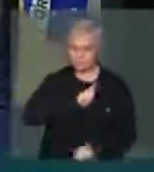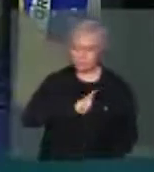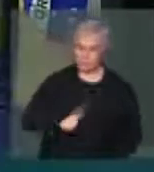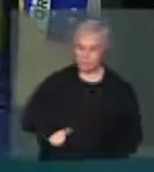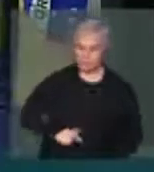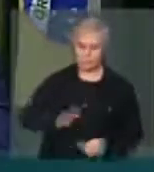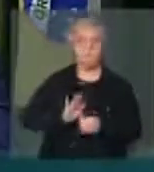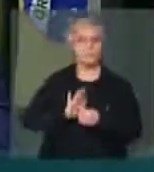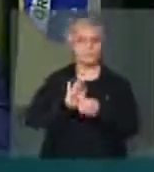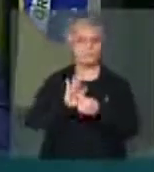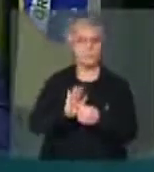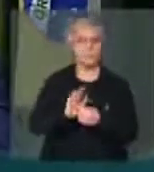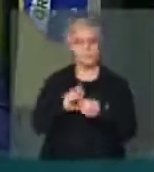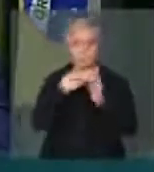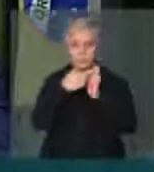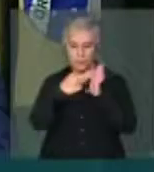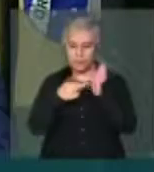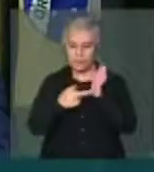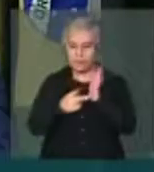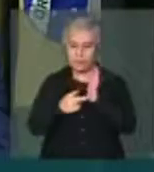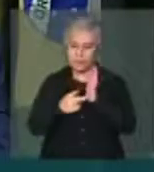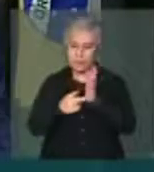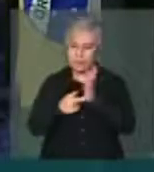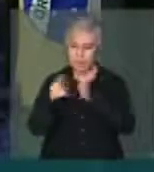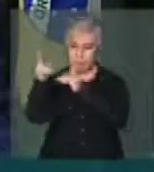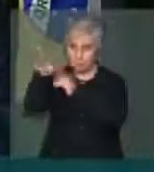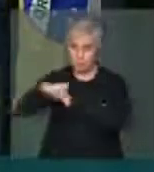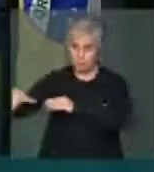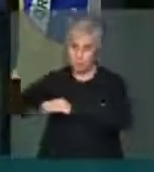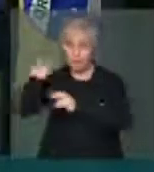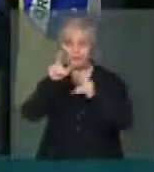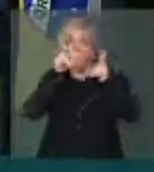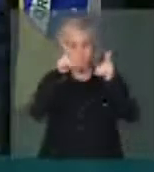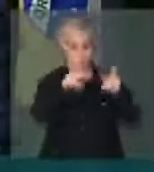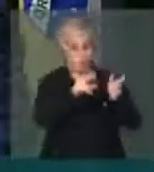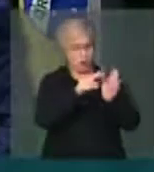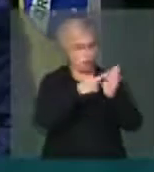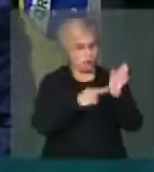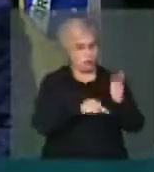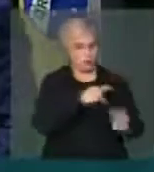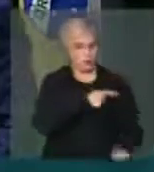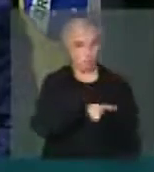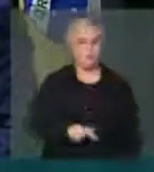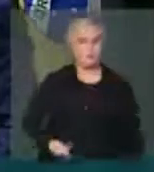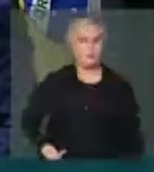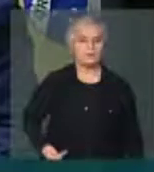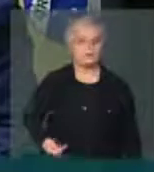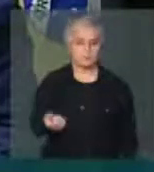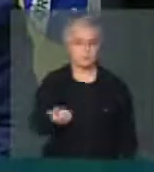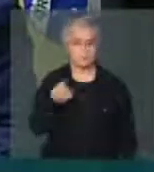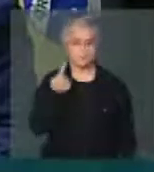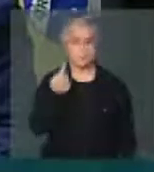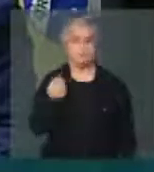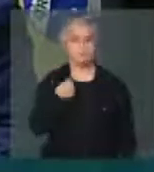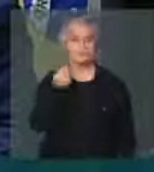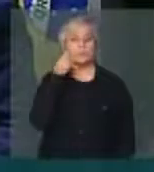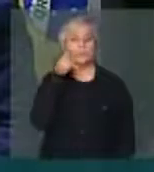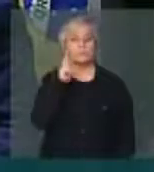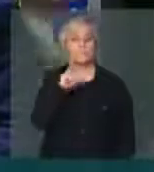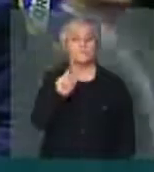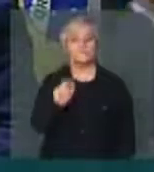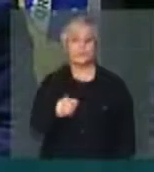que se a regra que vale para os prefeitos e governadores é a mesma regra que vale para o presidente